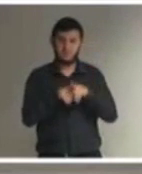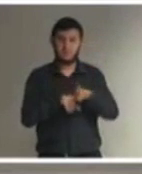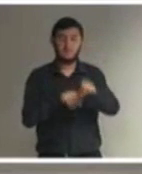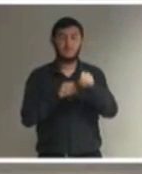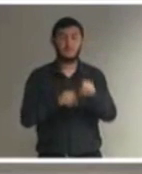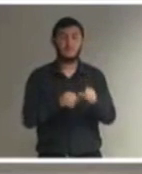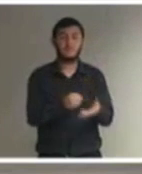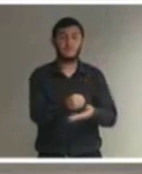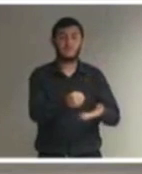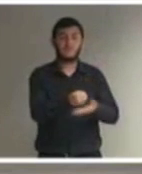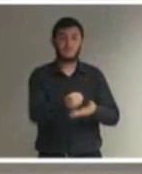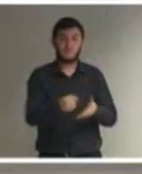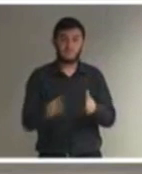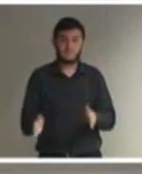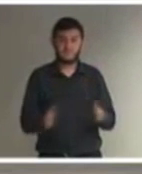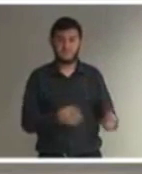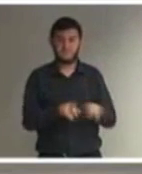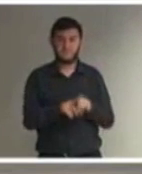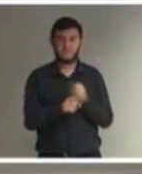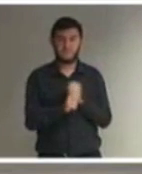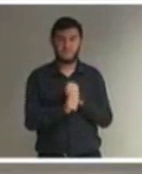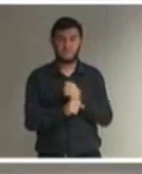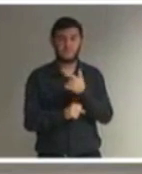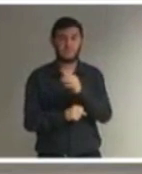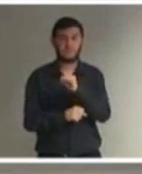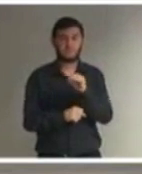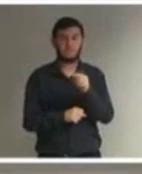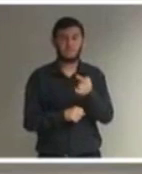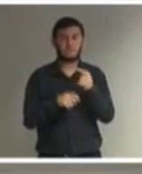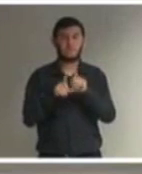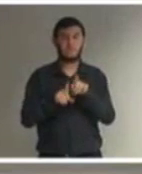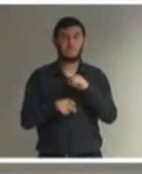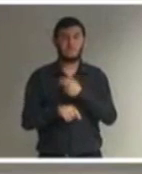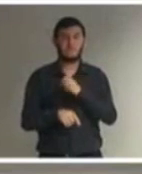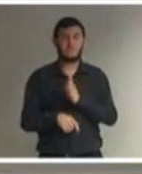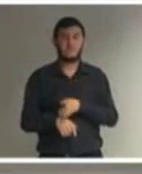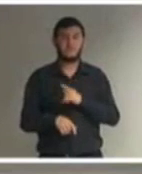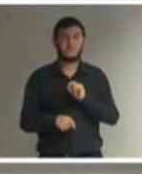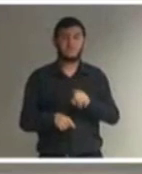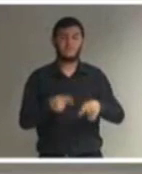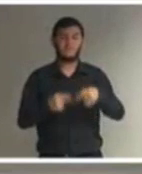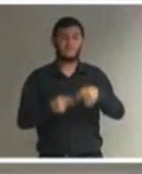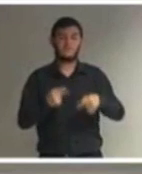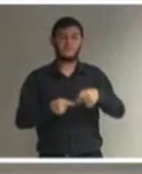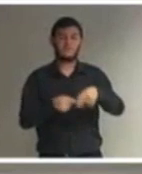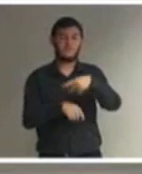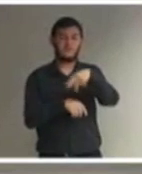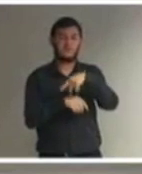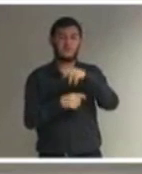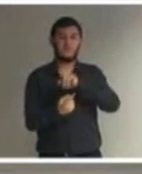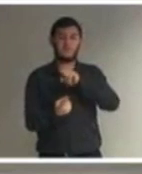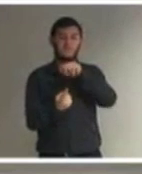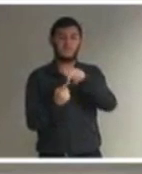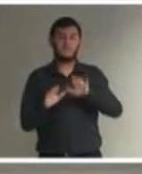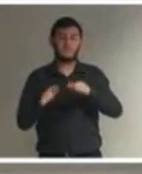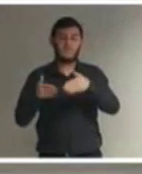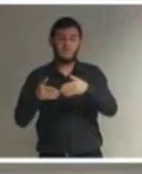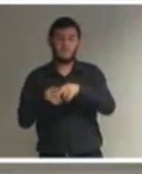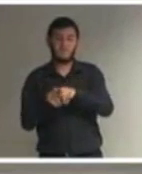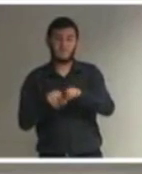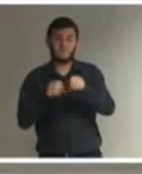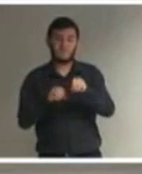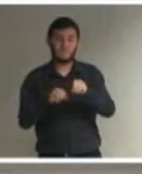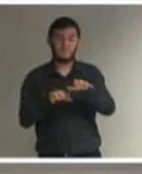básico. Em 2007, tivemos também a política nacional da educação especial na perspectiva da educação inclusiva.